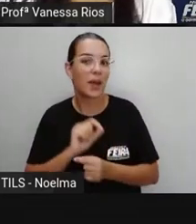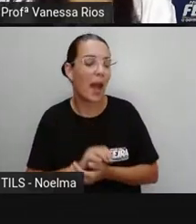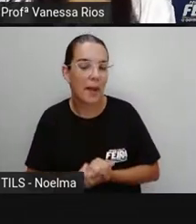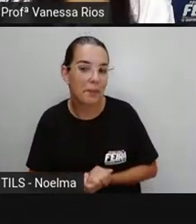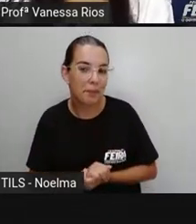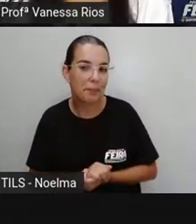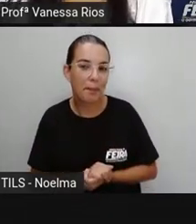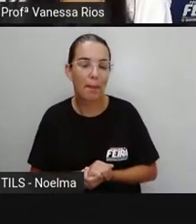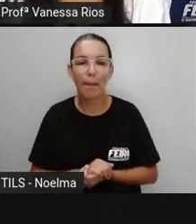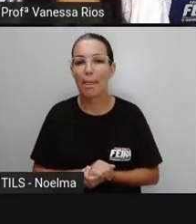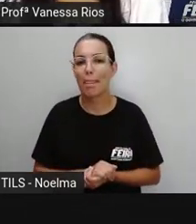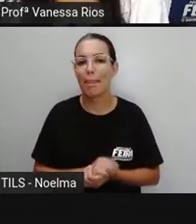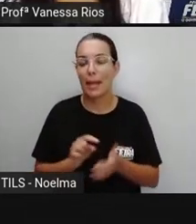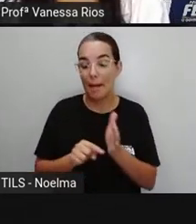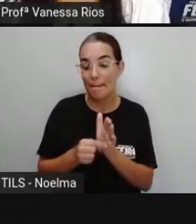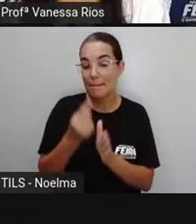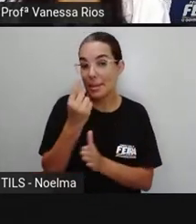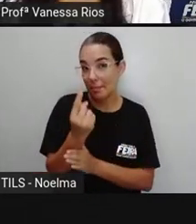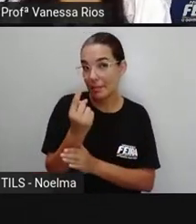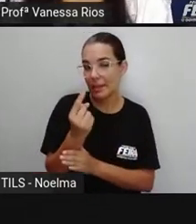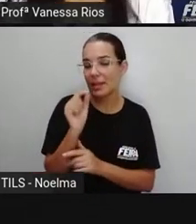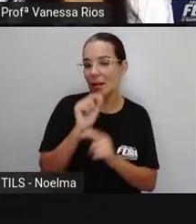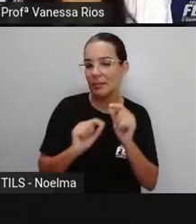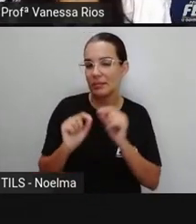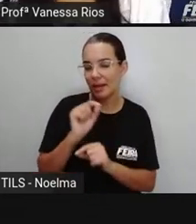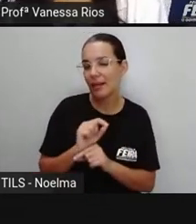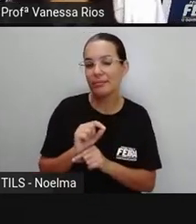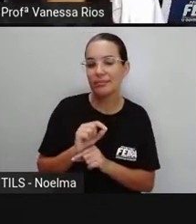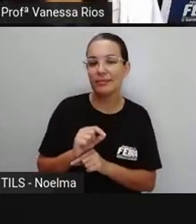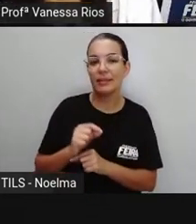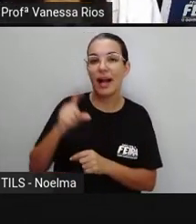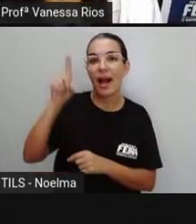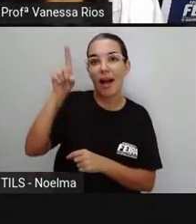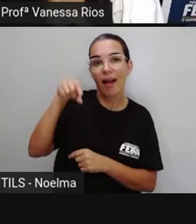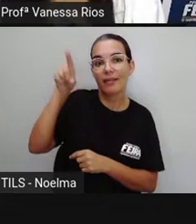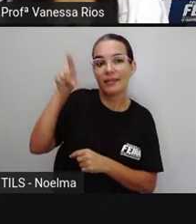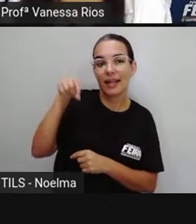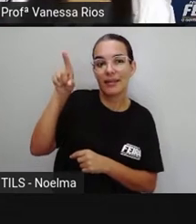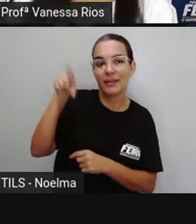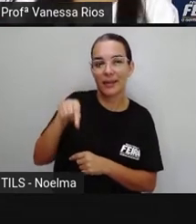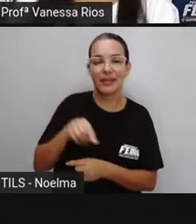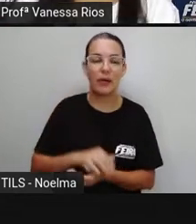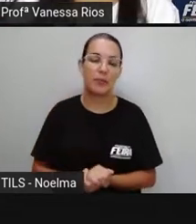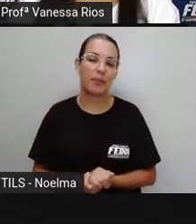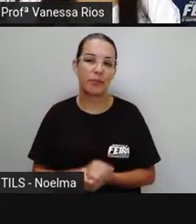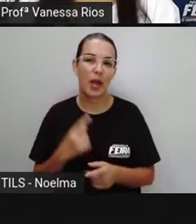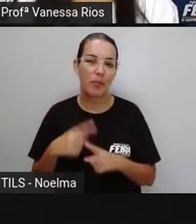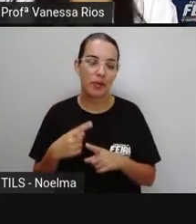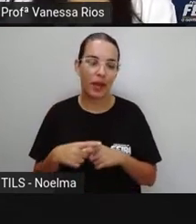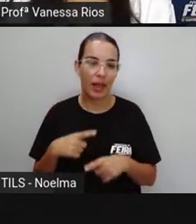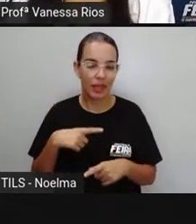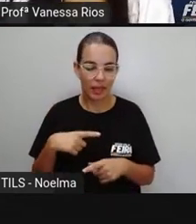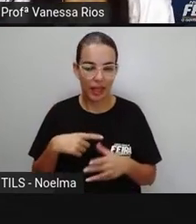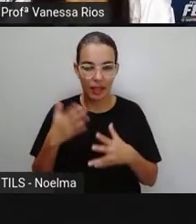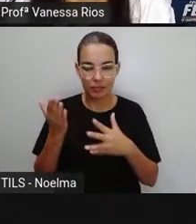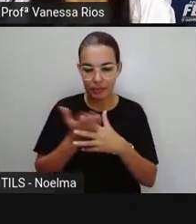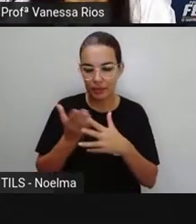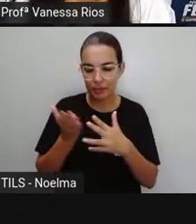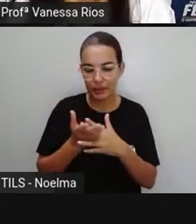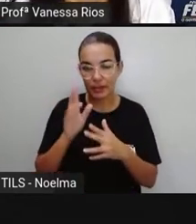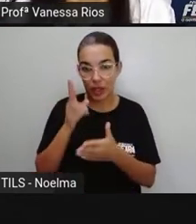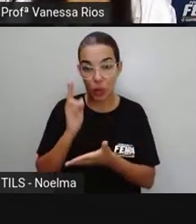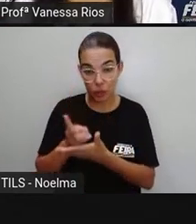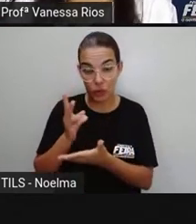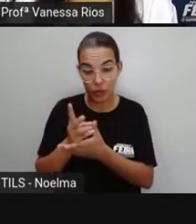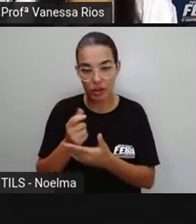estudar sobre acentuação e a Pro colocou aí parte 1, porque esta aula vai ter aí continuação,